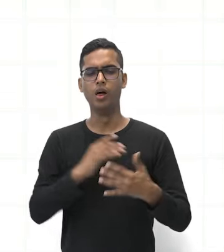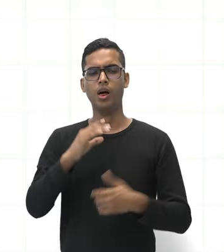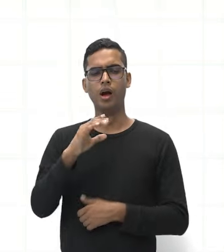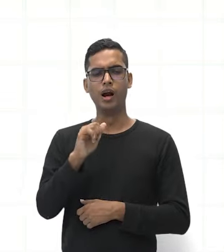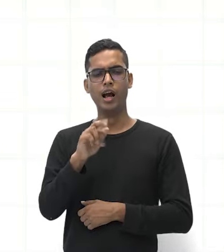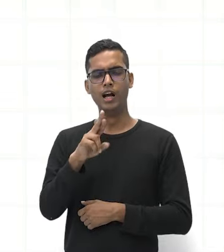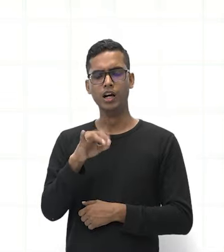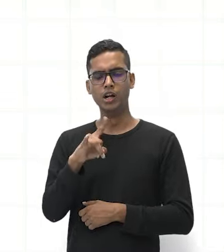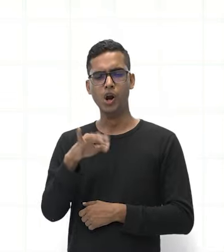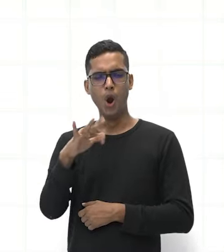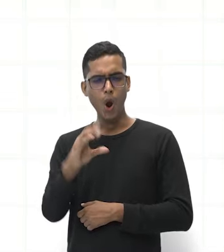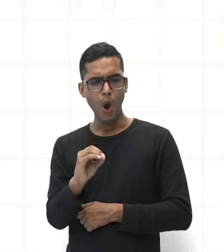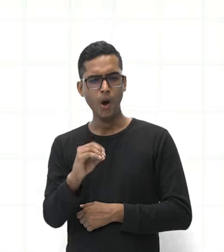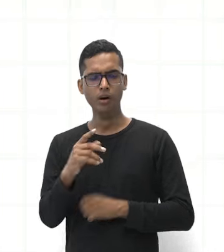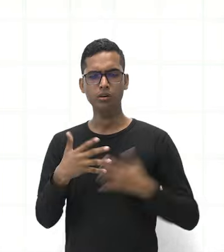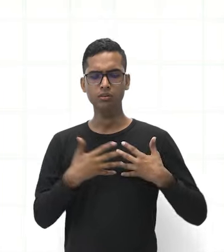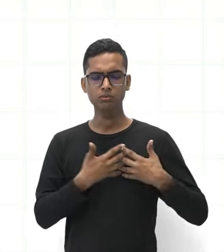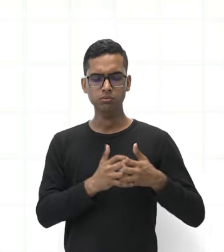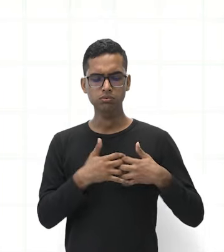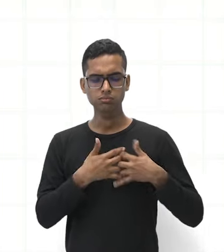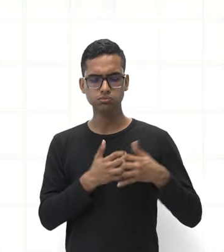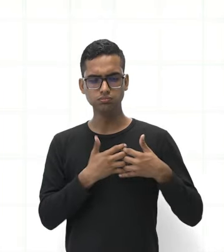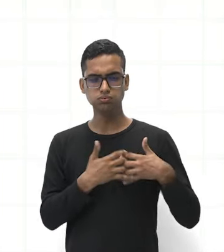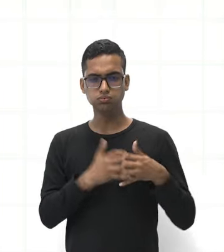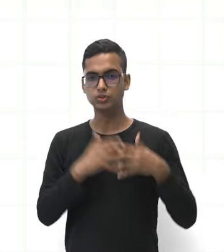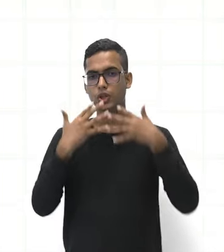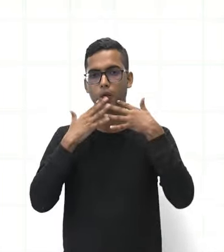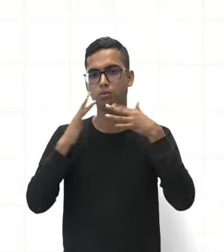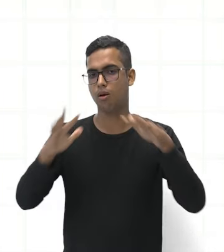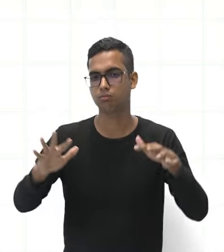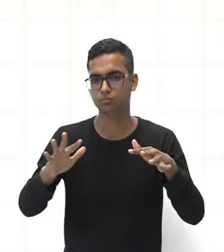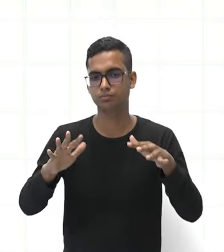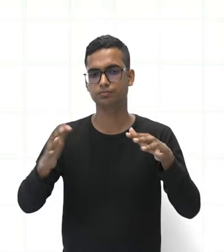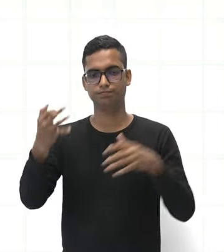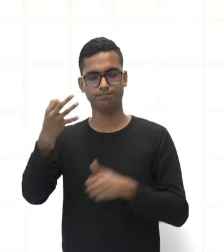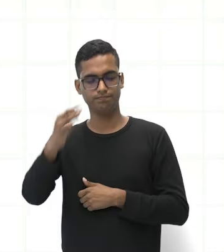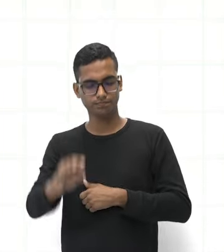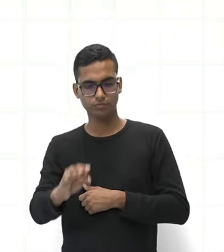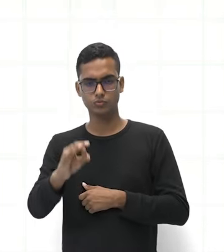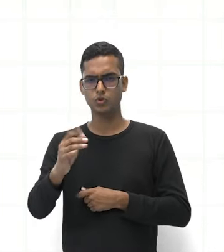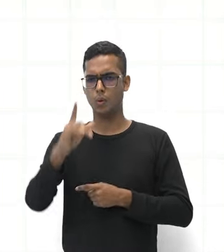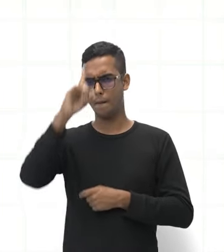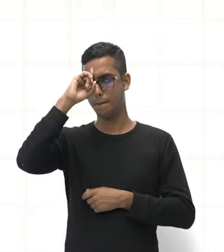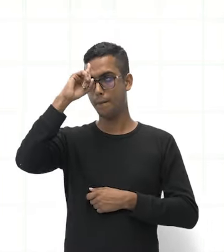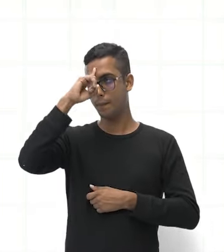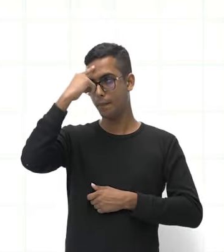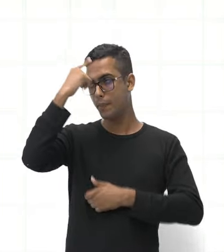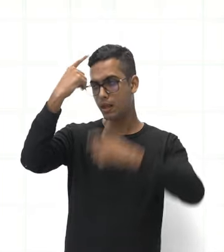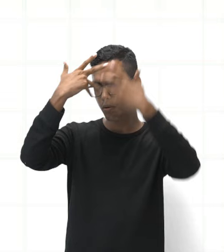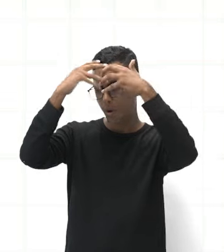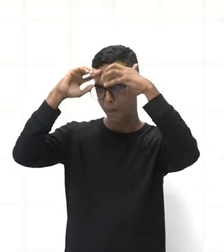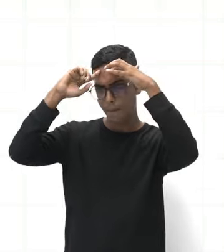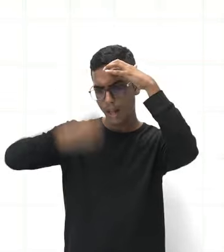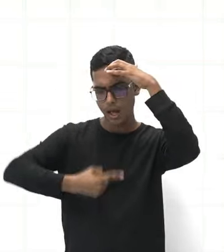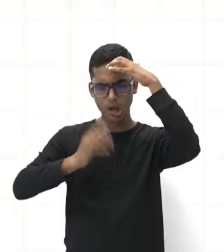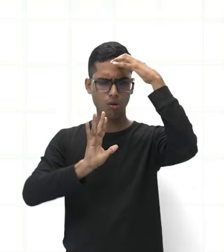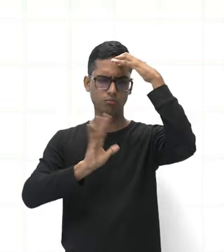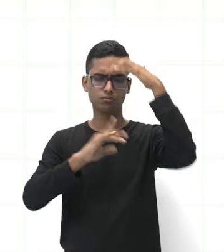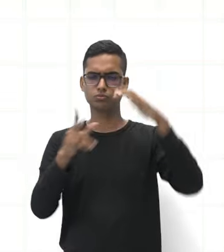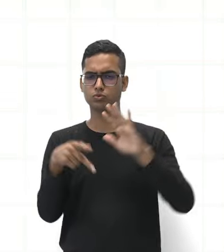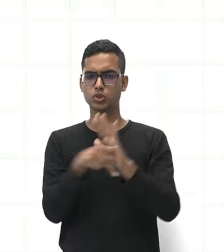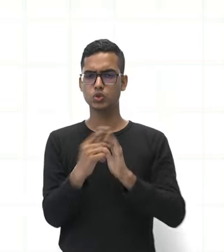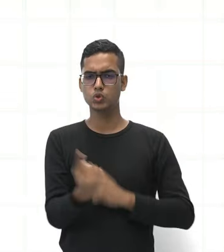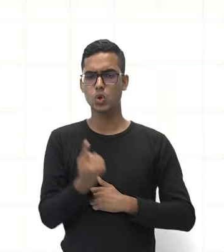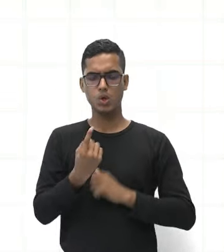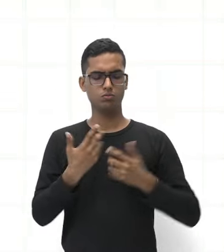Que ele se contrai involuntariamente para bombear o sangue. Ou seja, você não fica pensando nem mandando para o